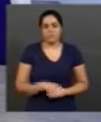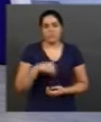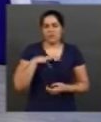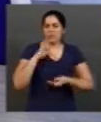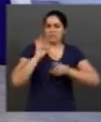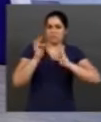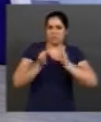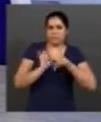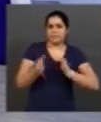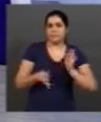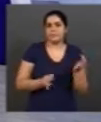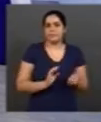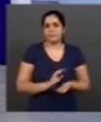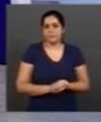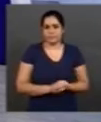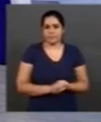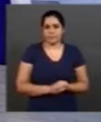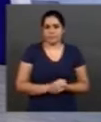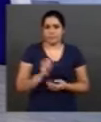sim, né?